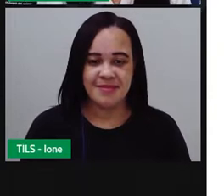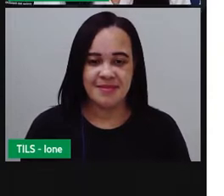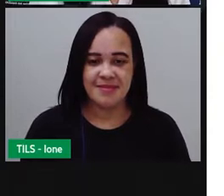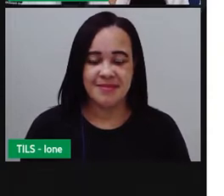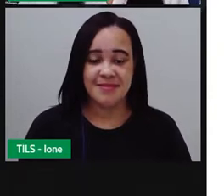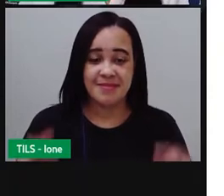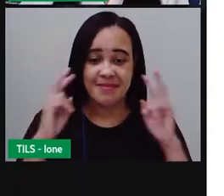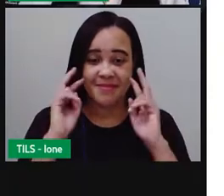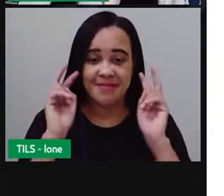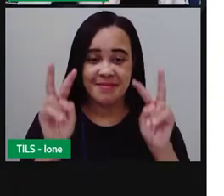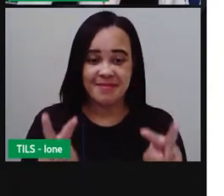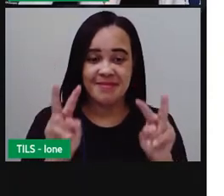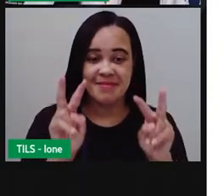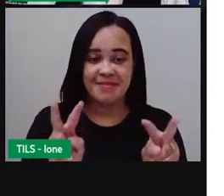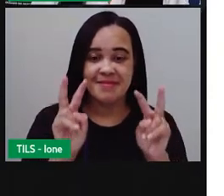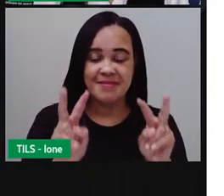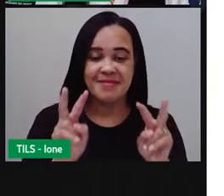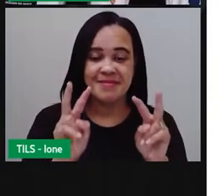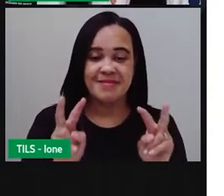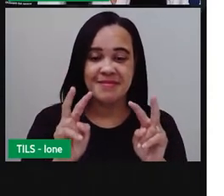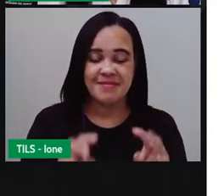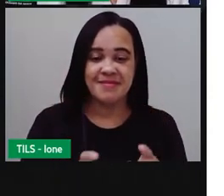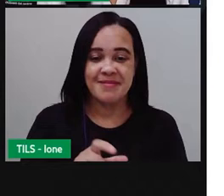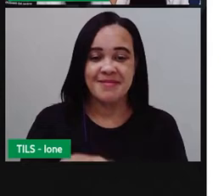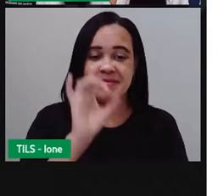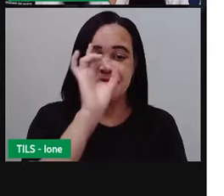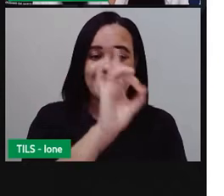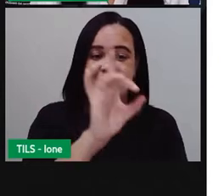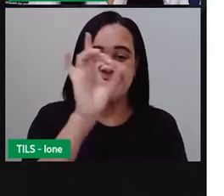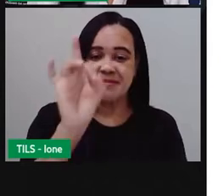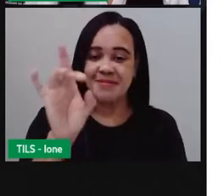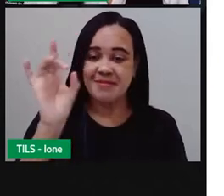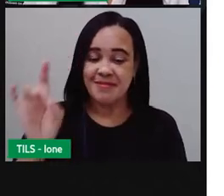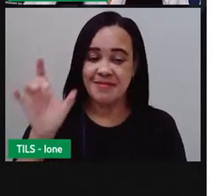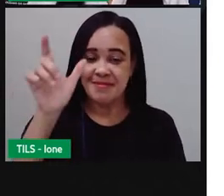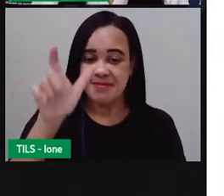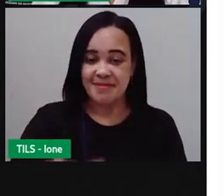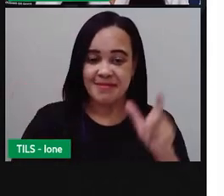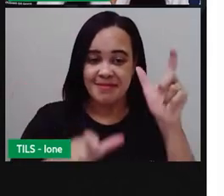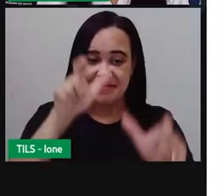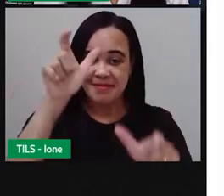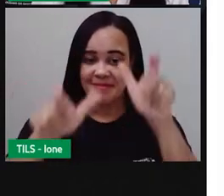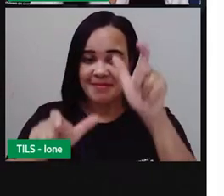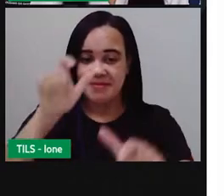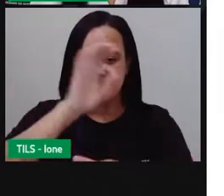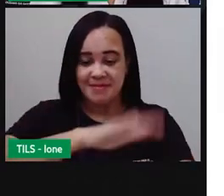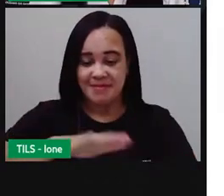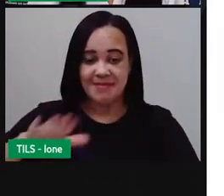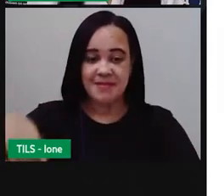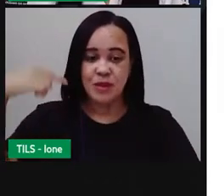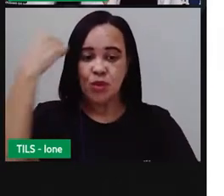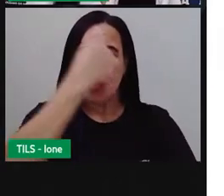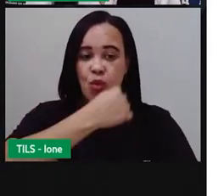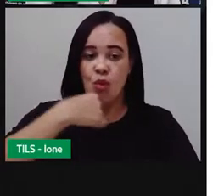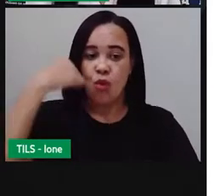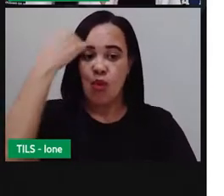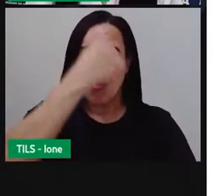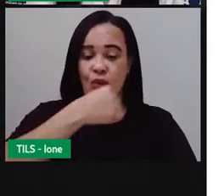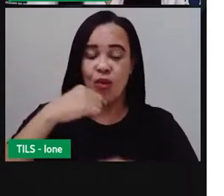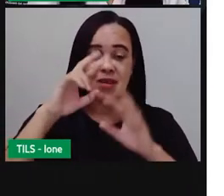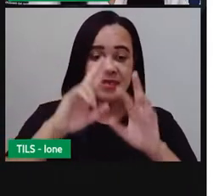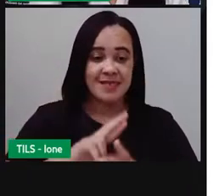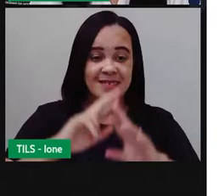Vejam que cada criança tem um formato de rosto diferente,